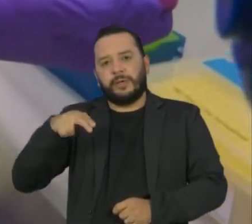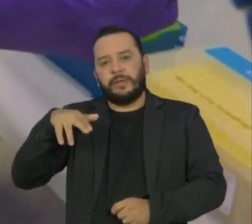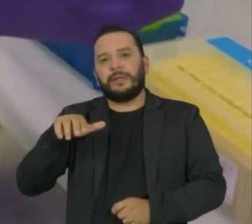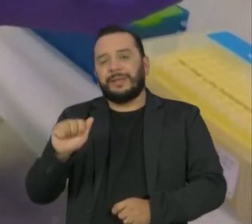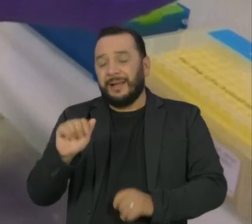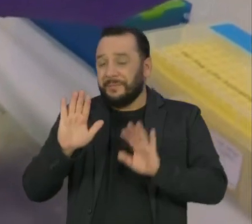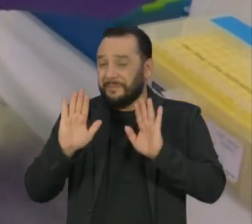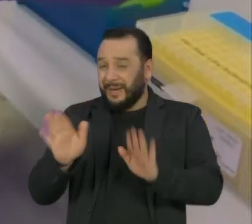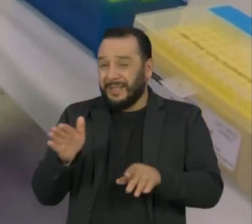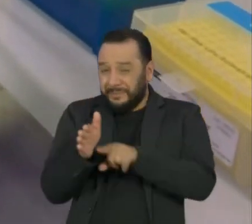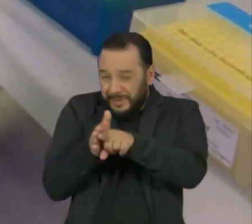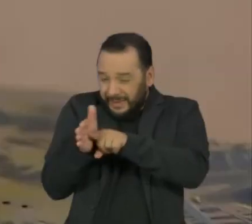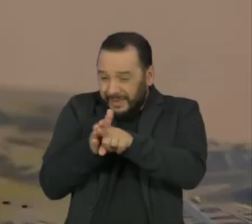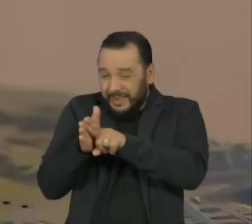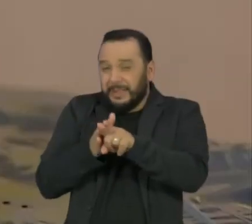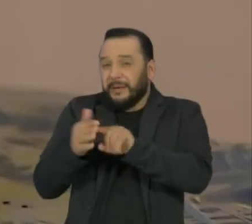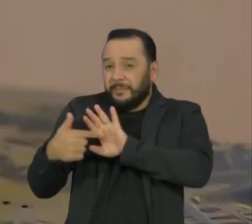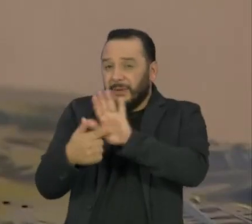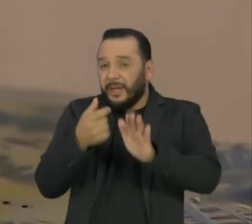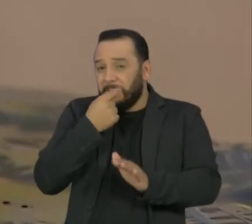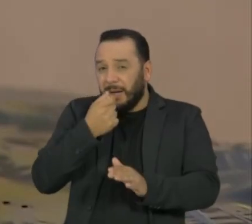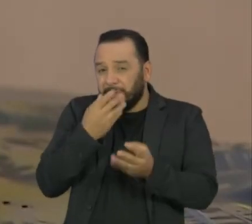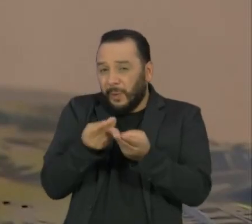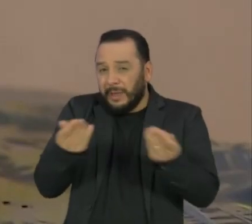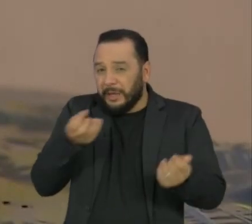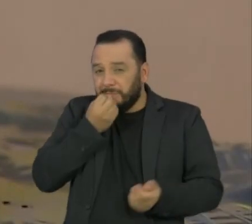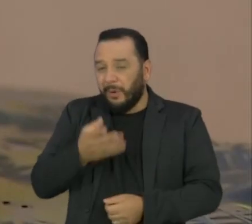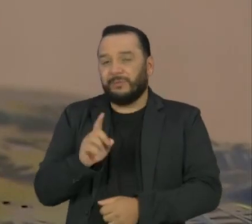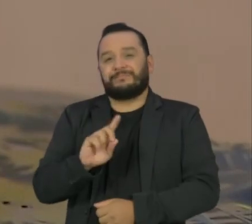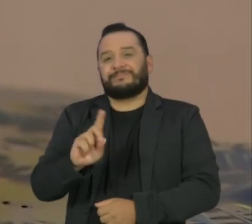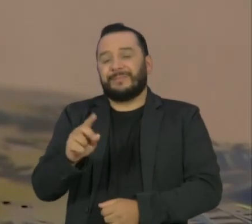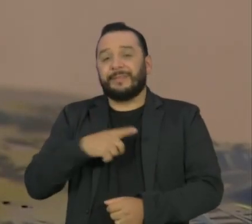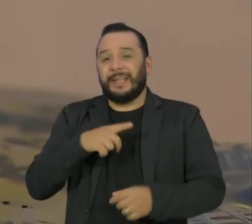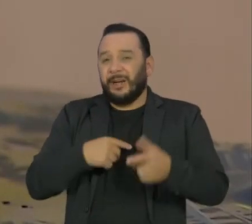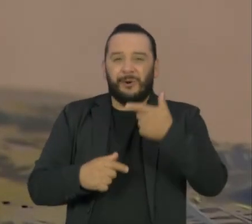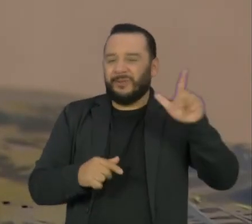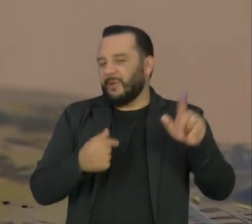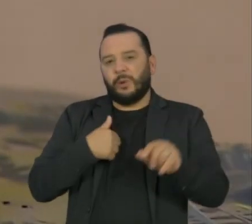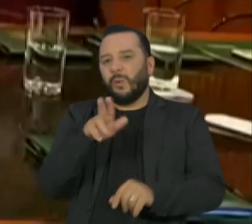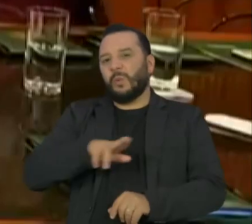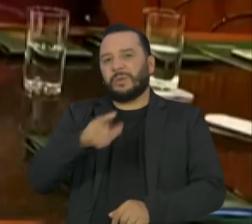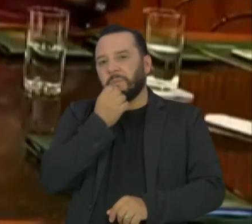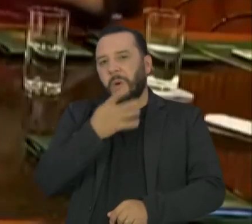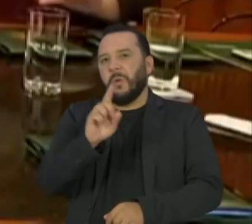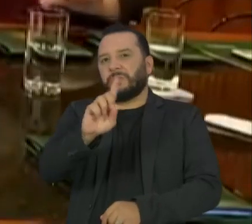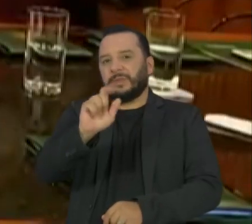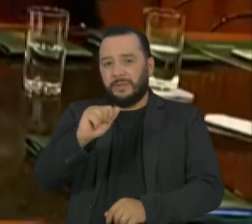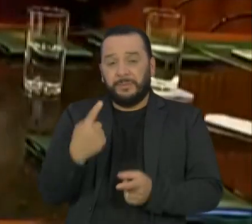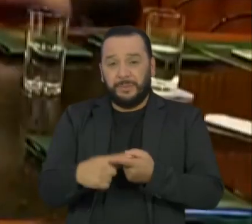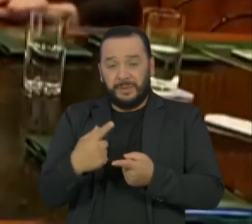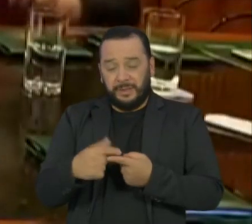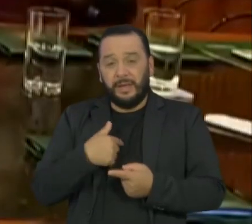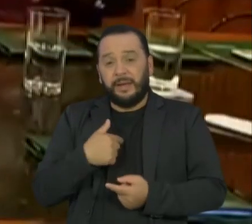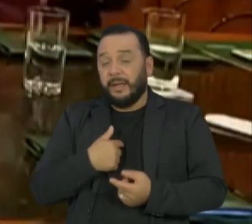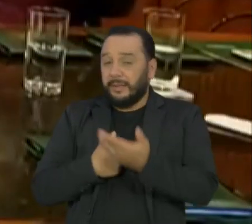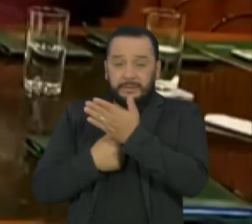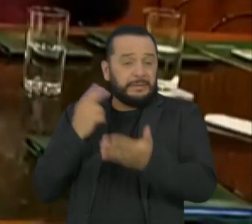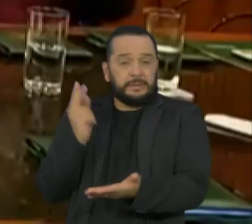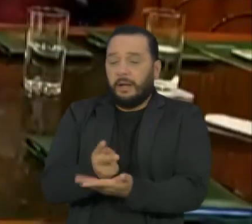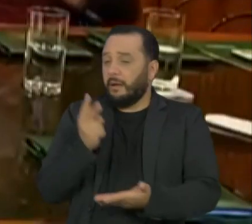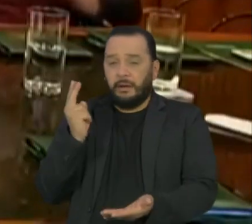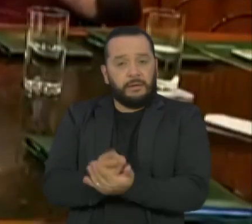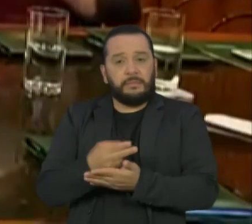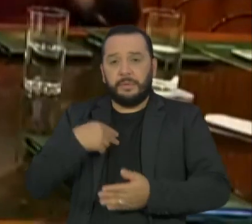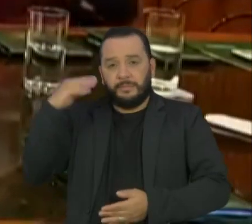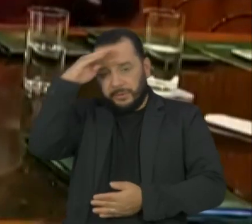não comprovaram a eficácia e outros trabalhos descartaram a ação do medicamento, que é insistentemente apresentado